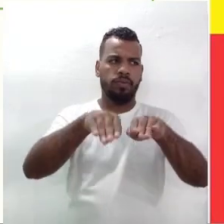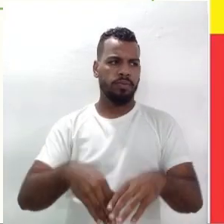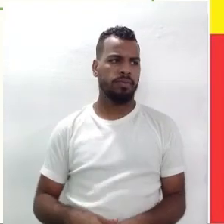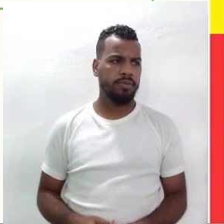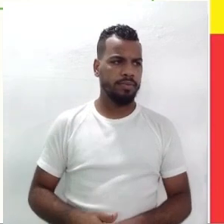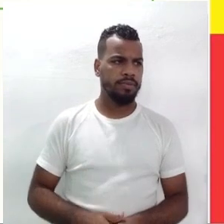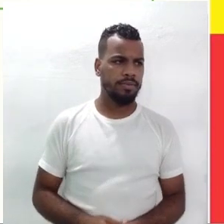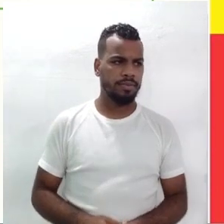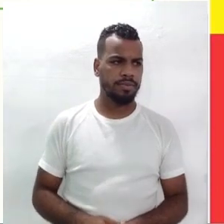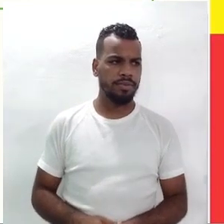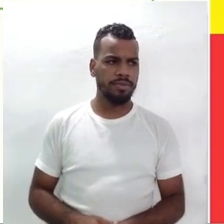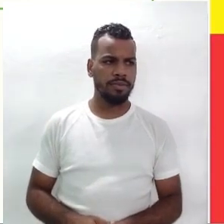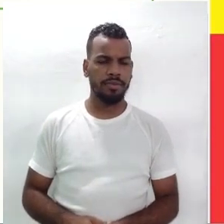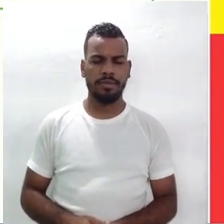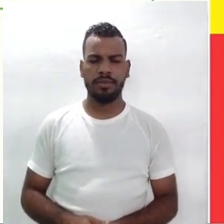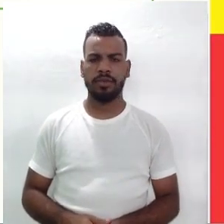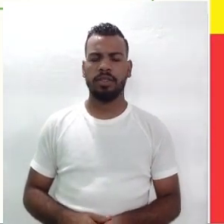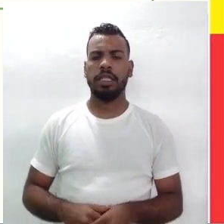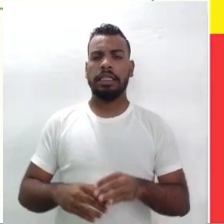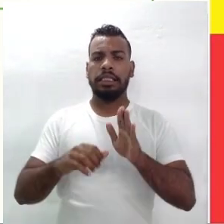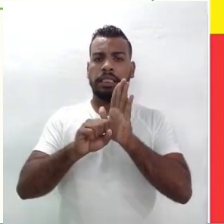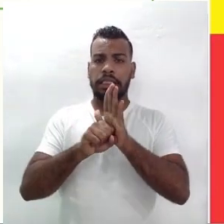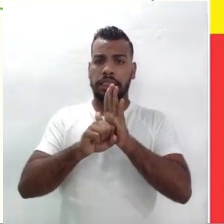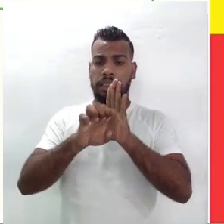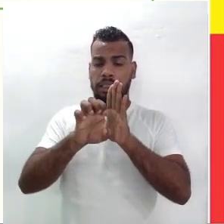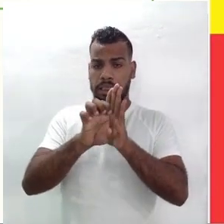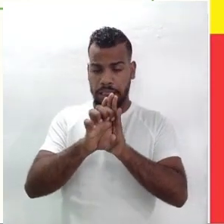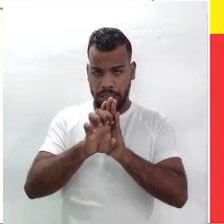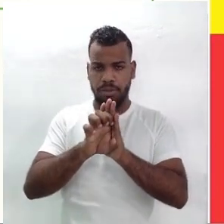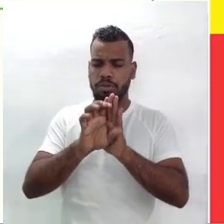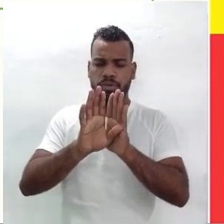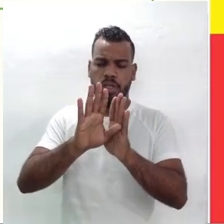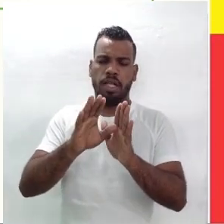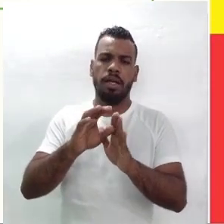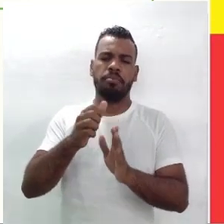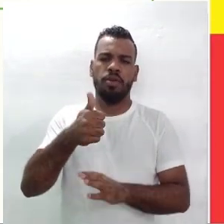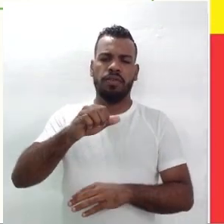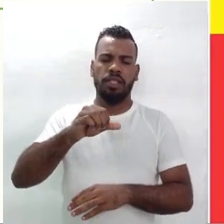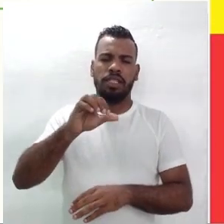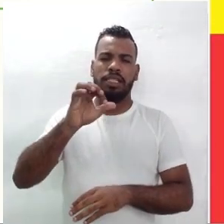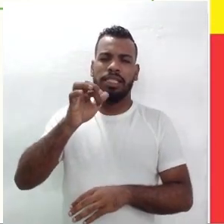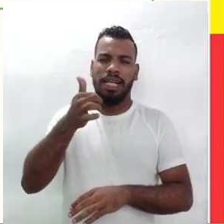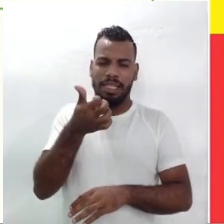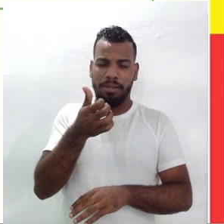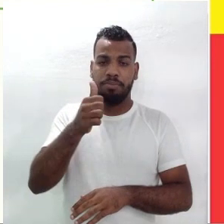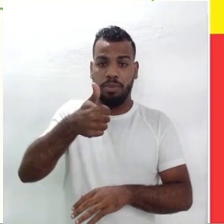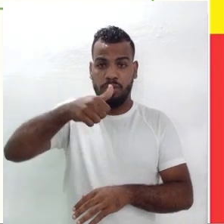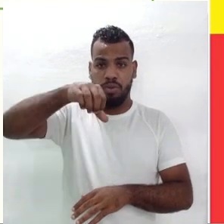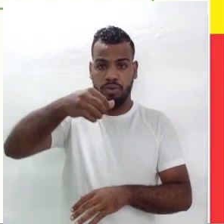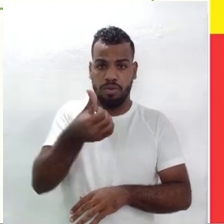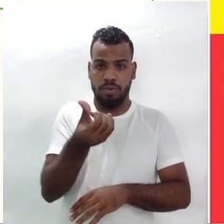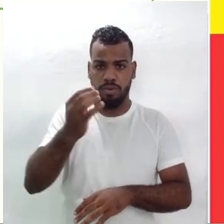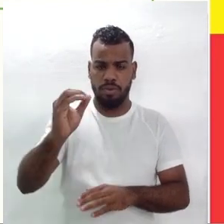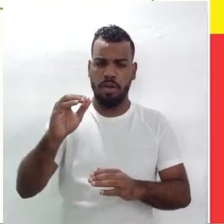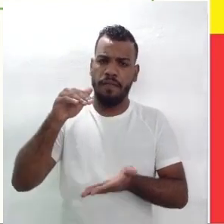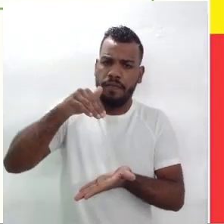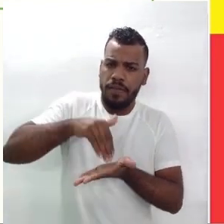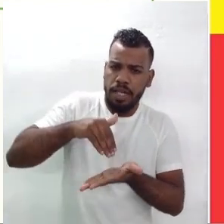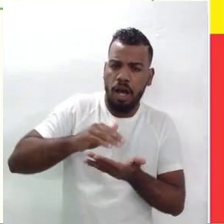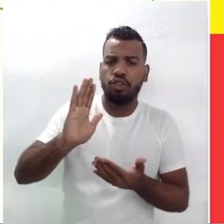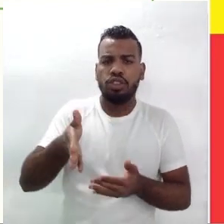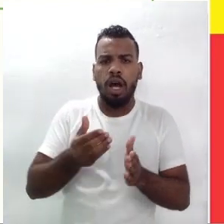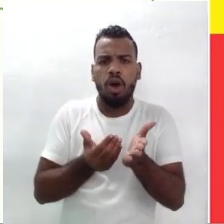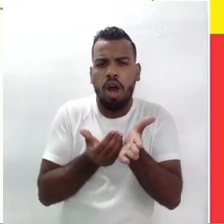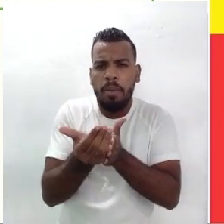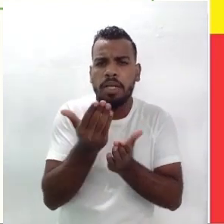já no final do século, aliás, no final da década de 60, ele já começa a propor isso,